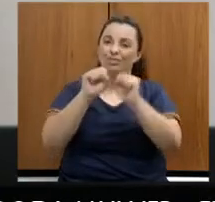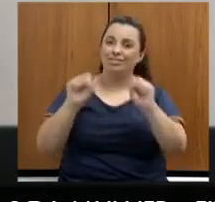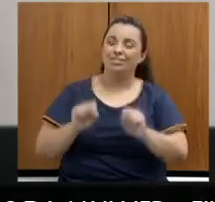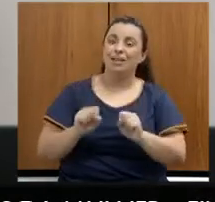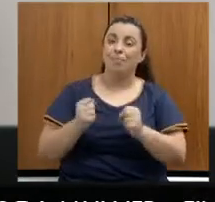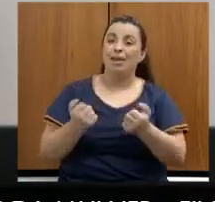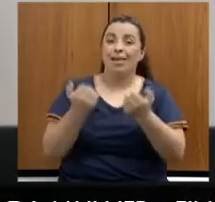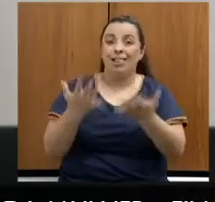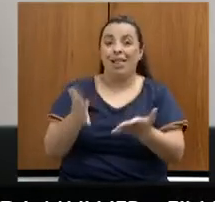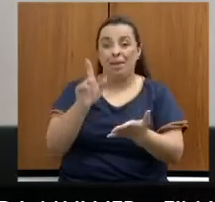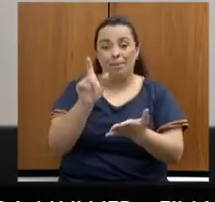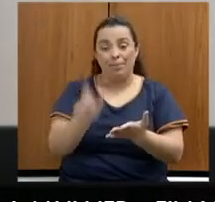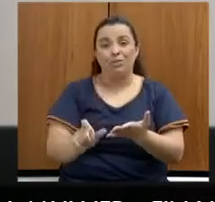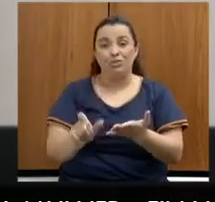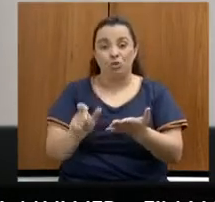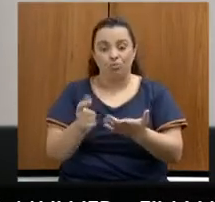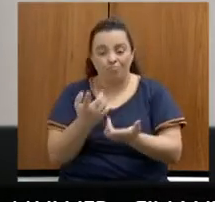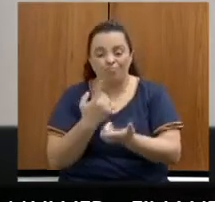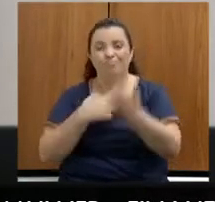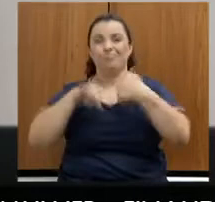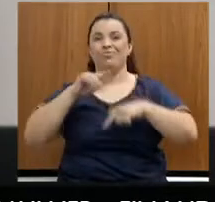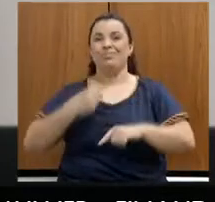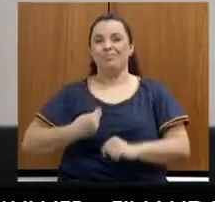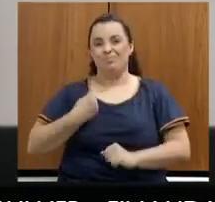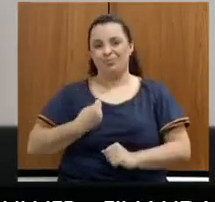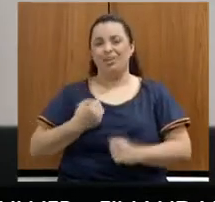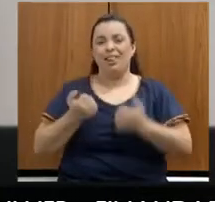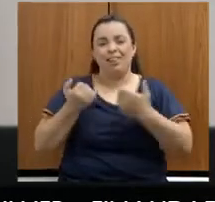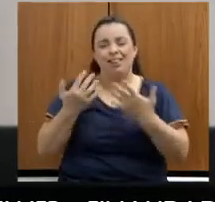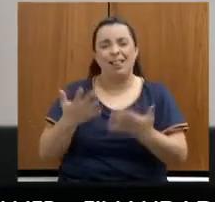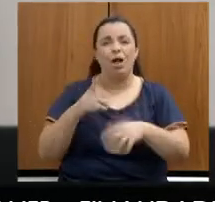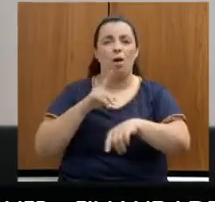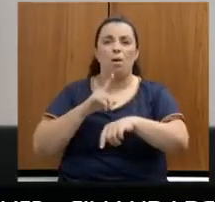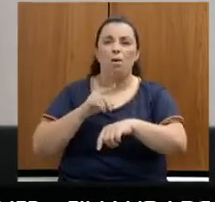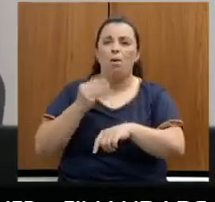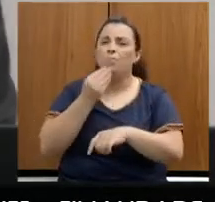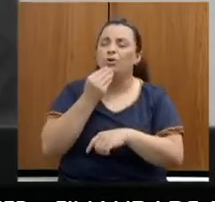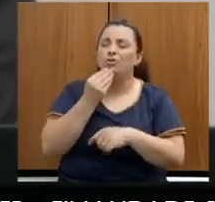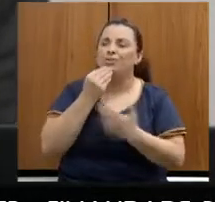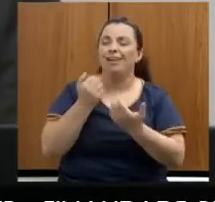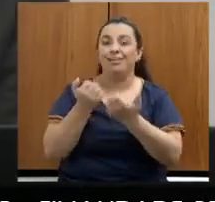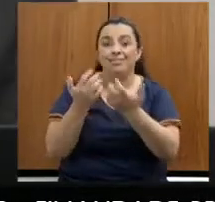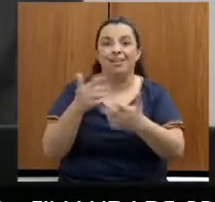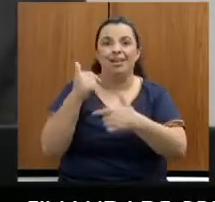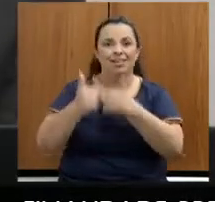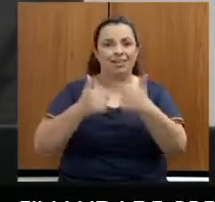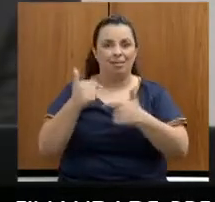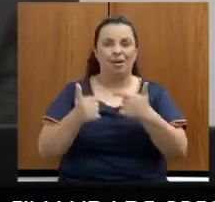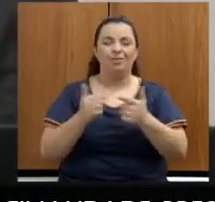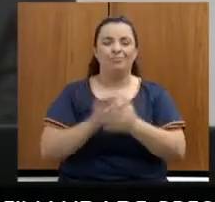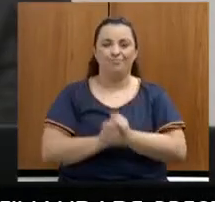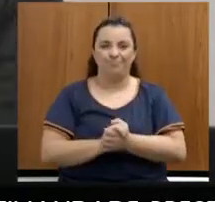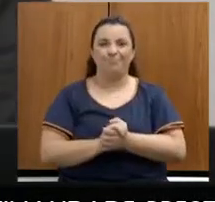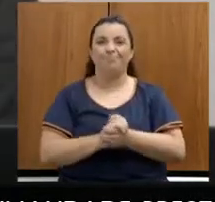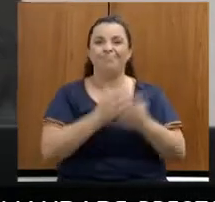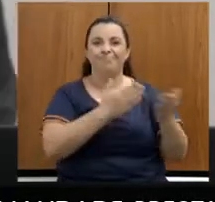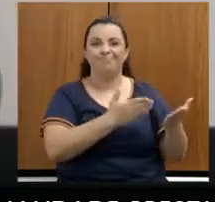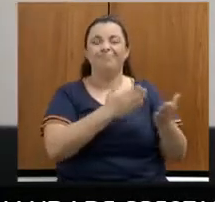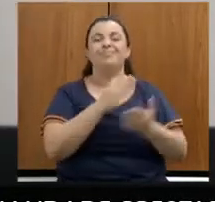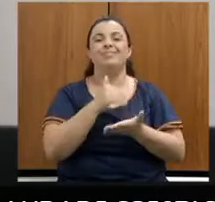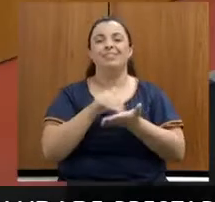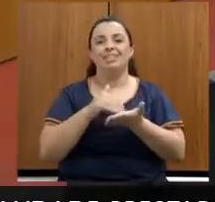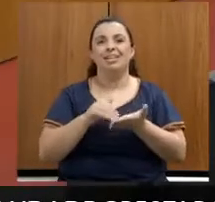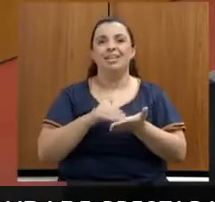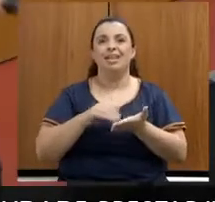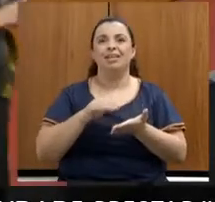da oportunidade, da trabalho, da dignidade às pessoas que estão lá. Com a palavra, a secretária Elisabeth Juca.